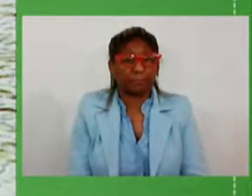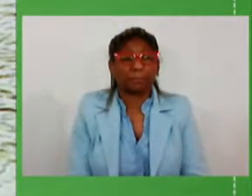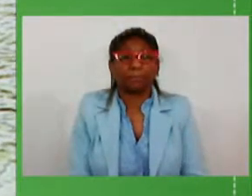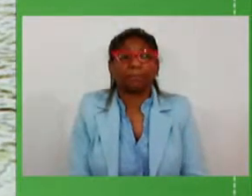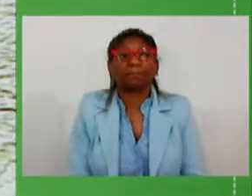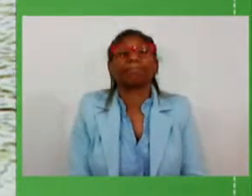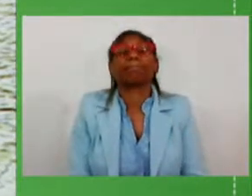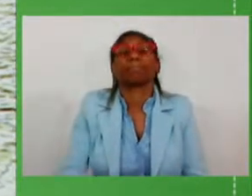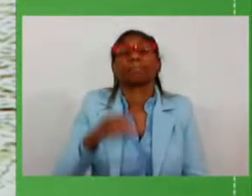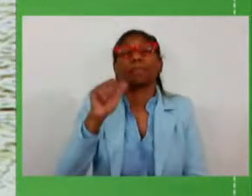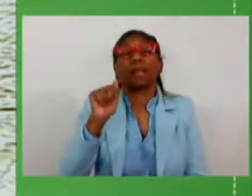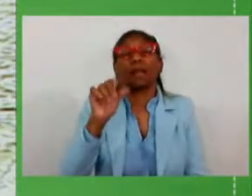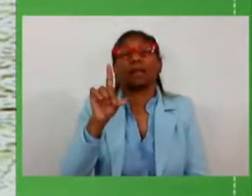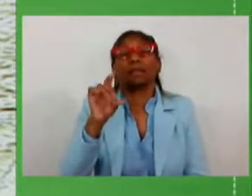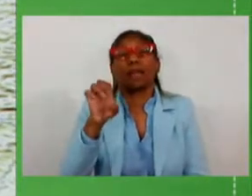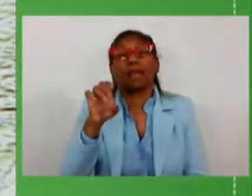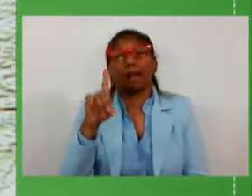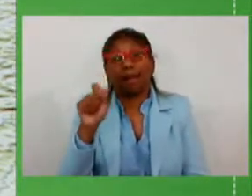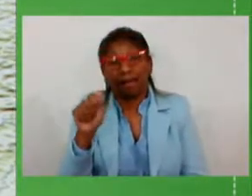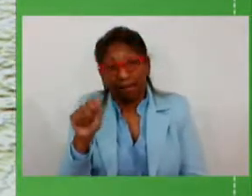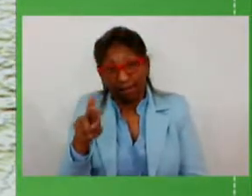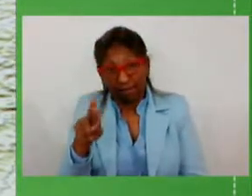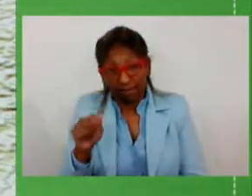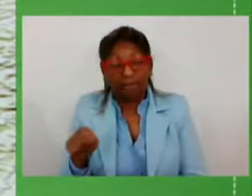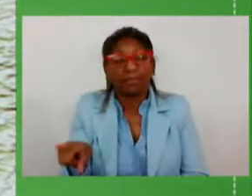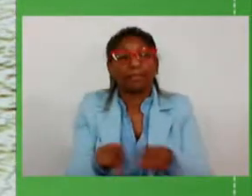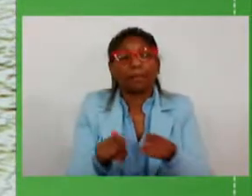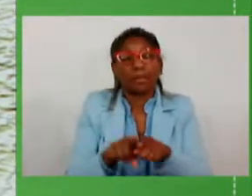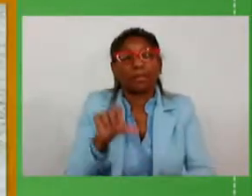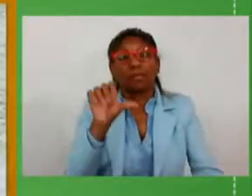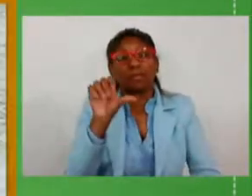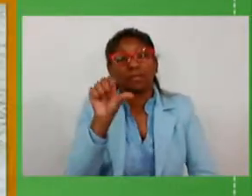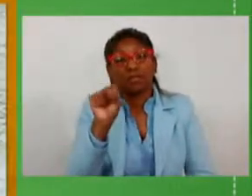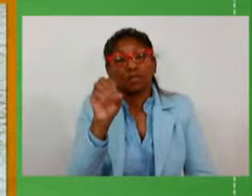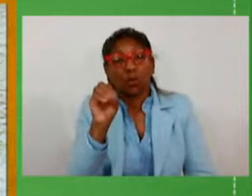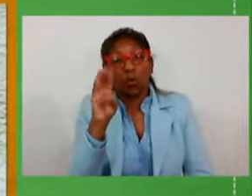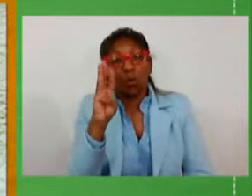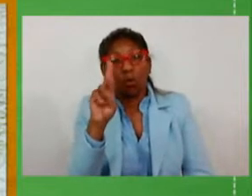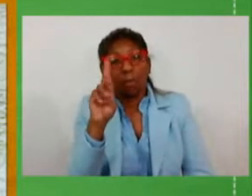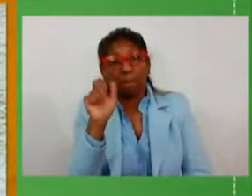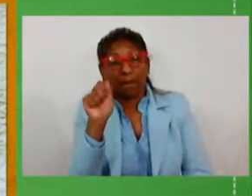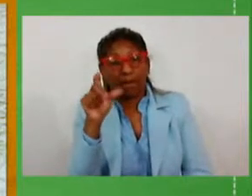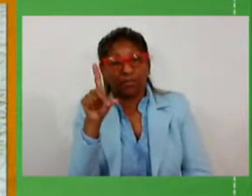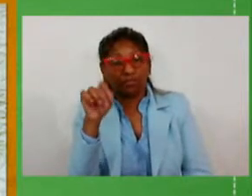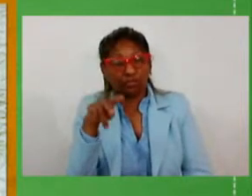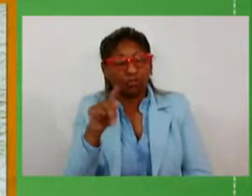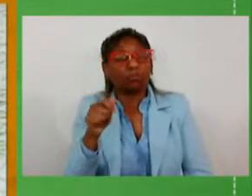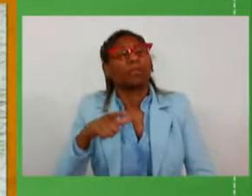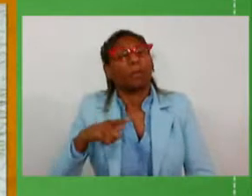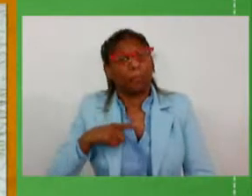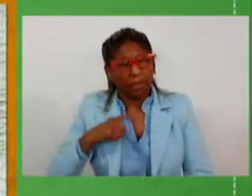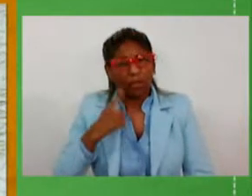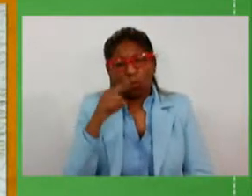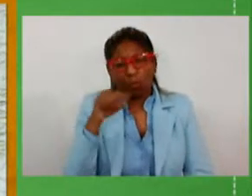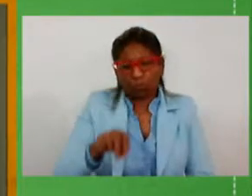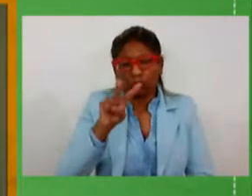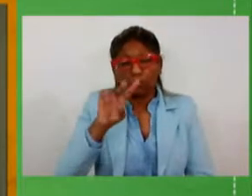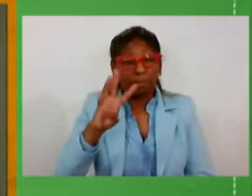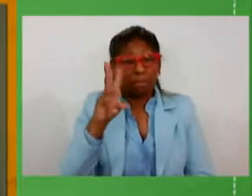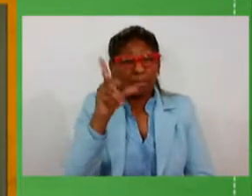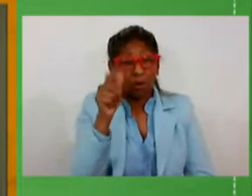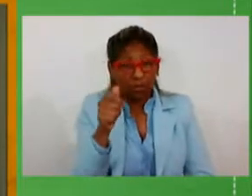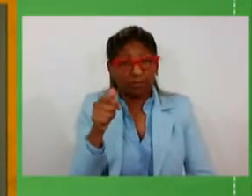Candelária e Sobradinho nós estamos aqui fazendo colocando 1.2 milhão de reais para o projeto de qualificação